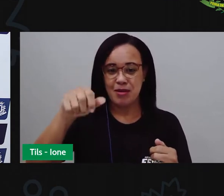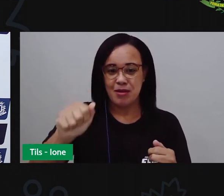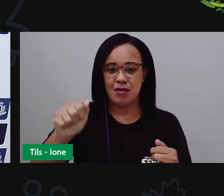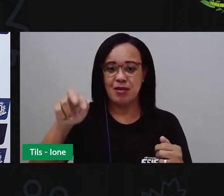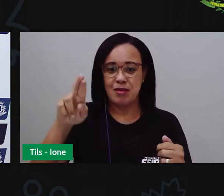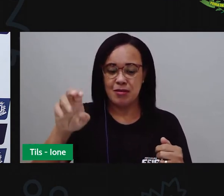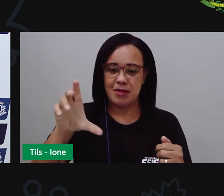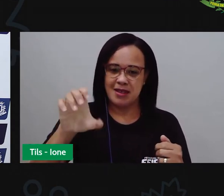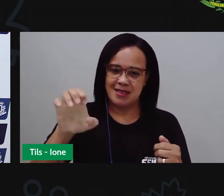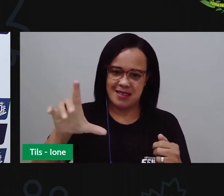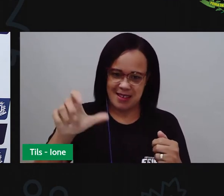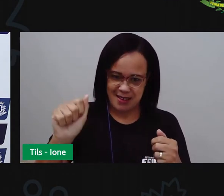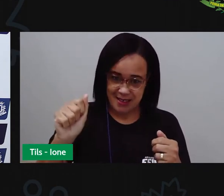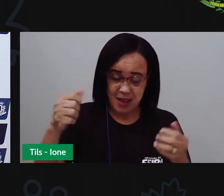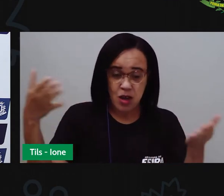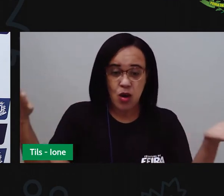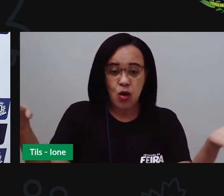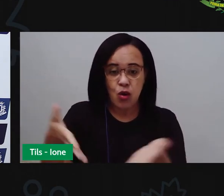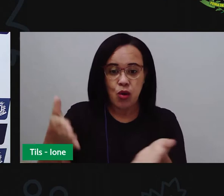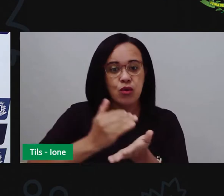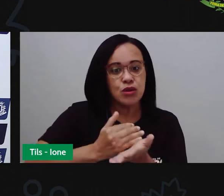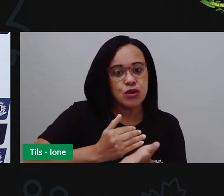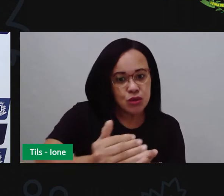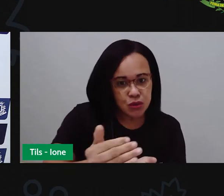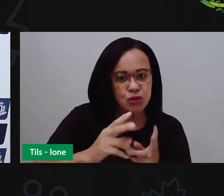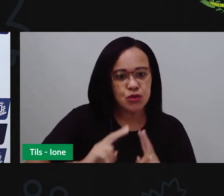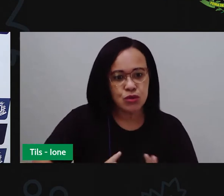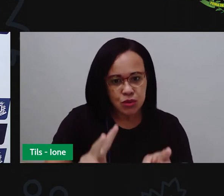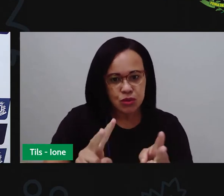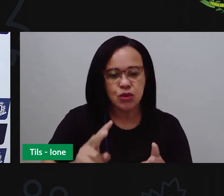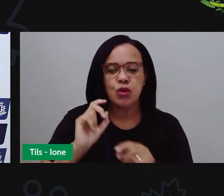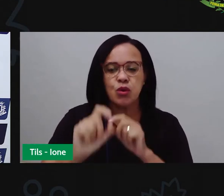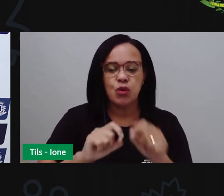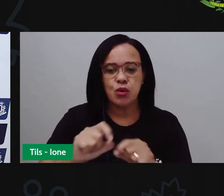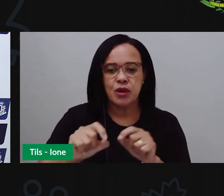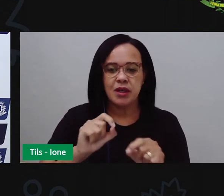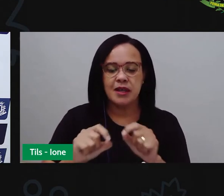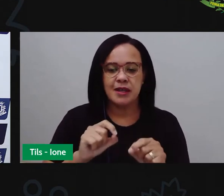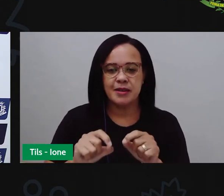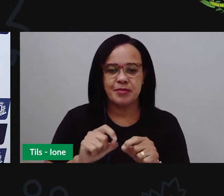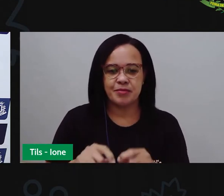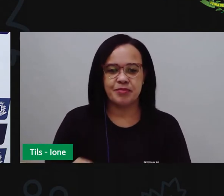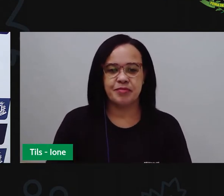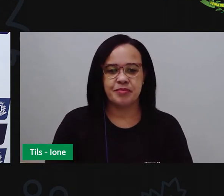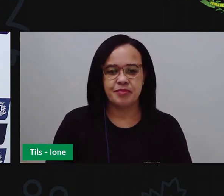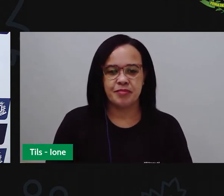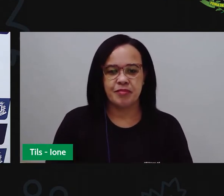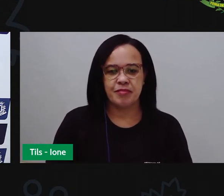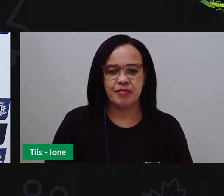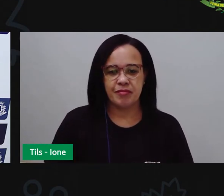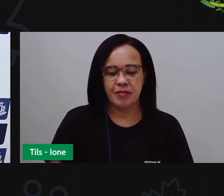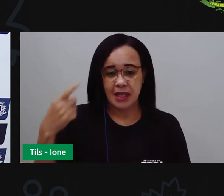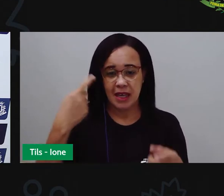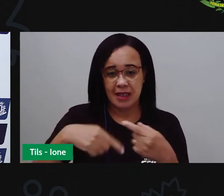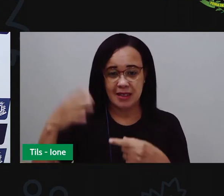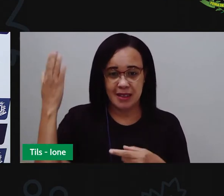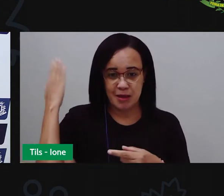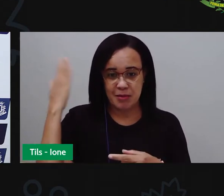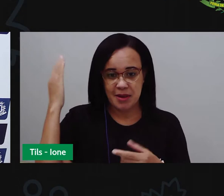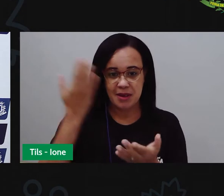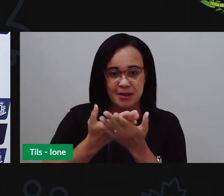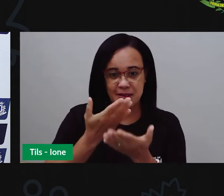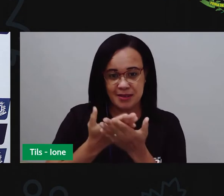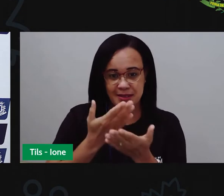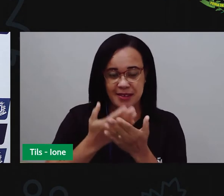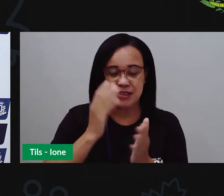Hoje a gente vai dar sequência com as abordagens que vimos fazendo nas últimas aulas